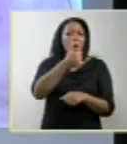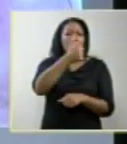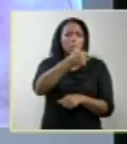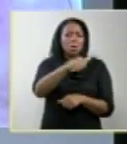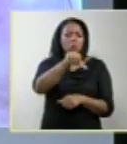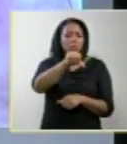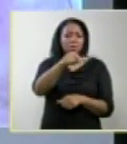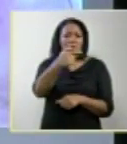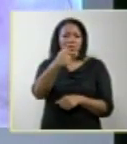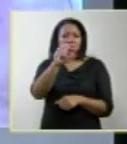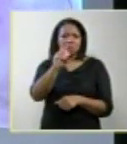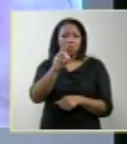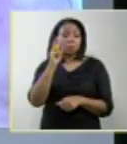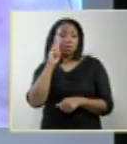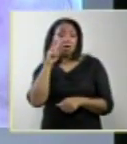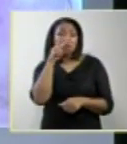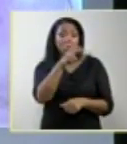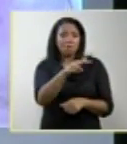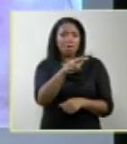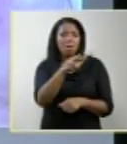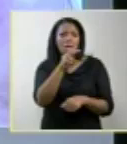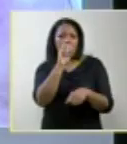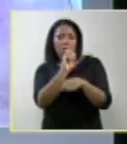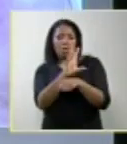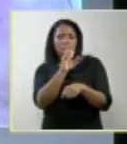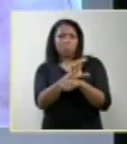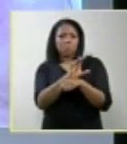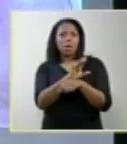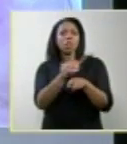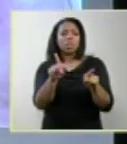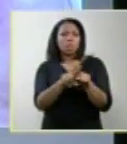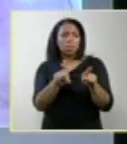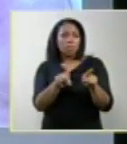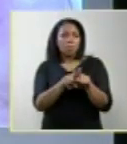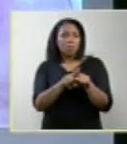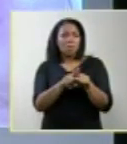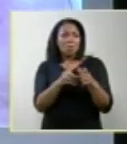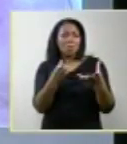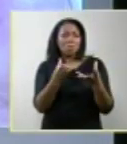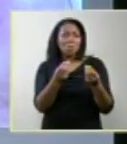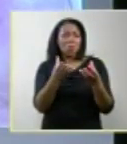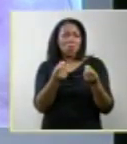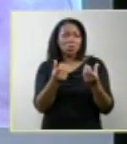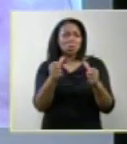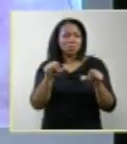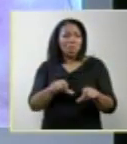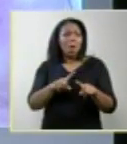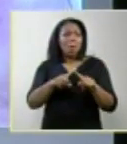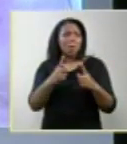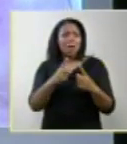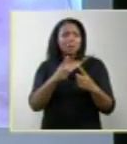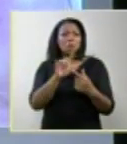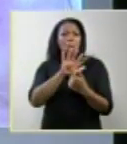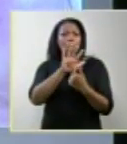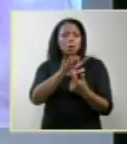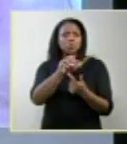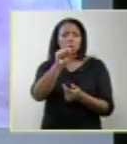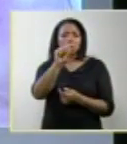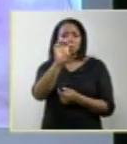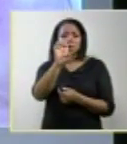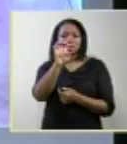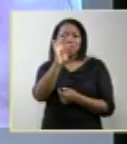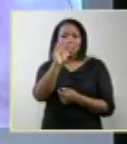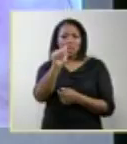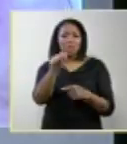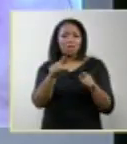enxergar um feto anencefalo aí, realmente é um aspecto muito subjetivo. Mas a seta ali ilustra os dois olhos, no meio